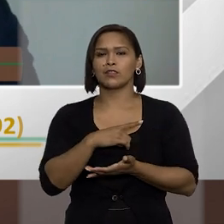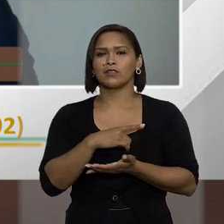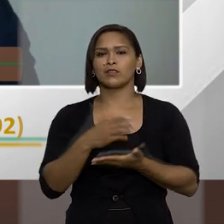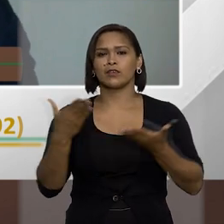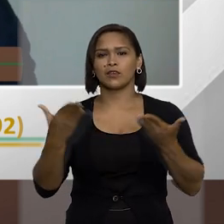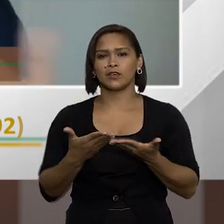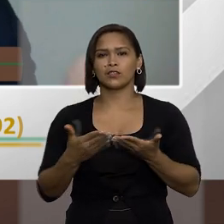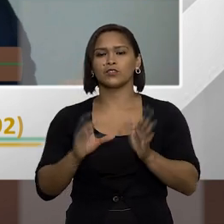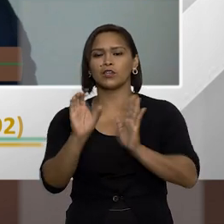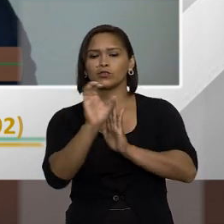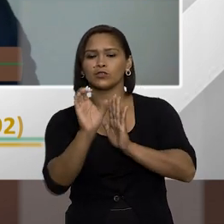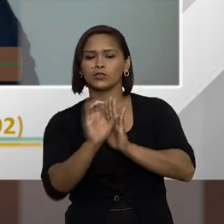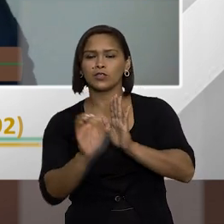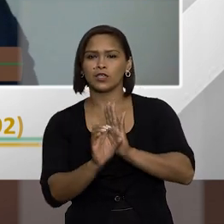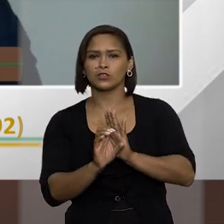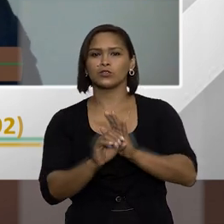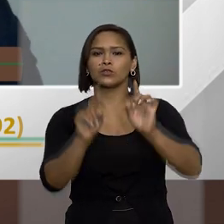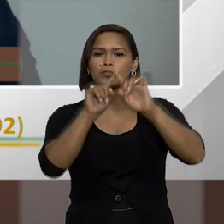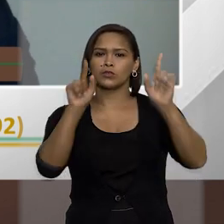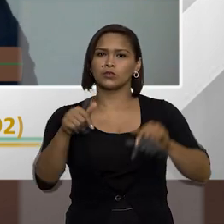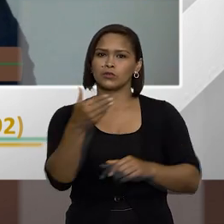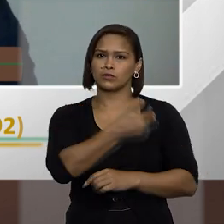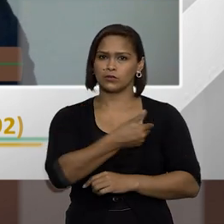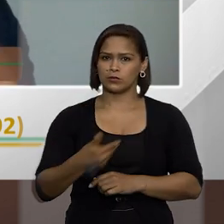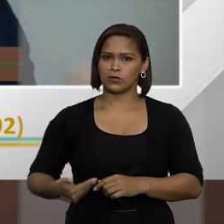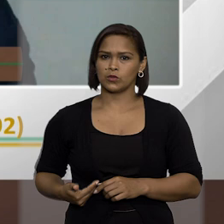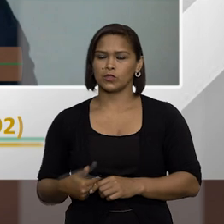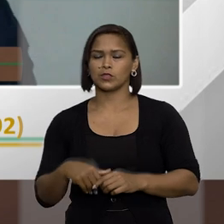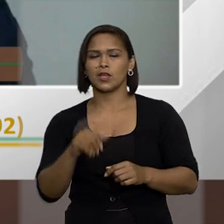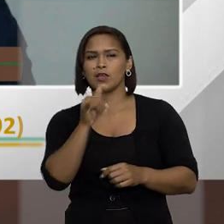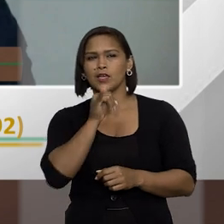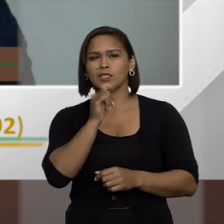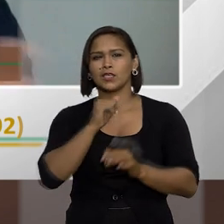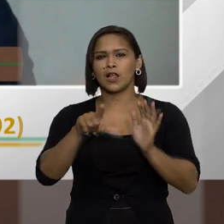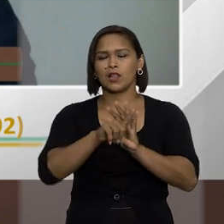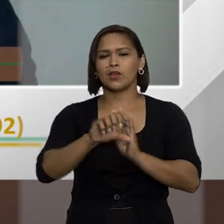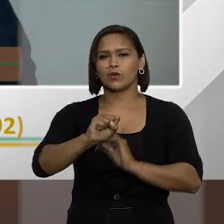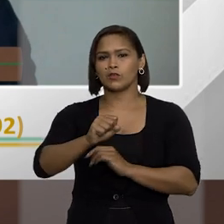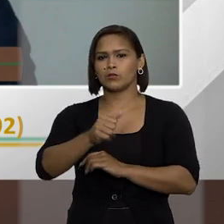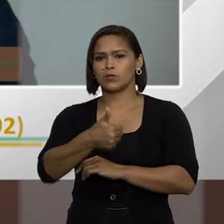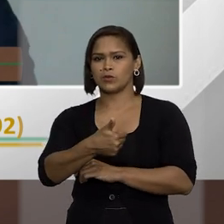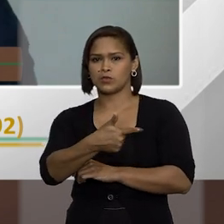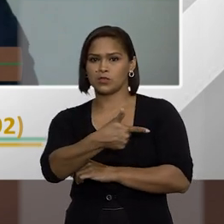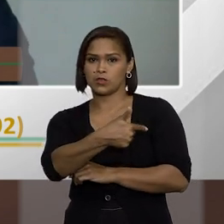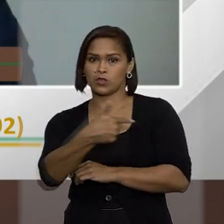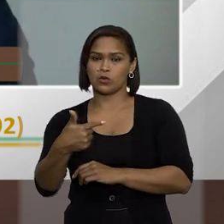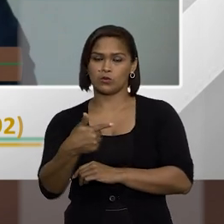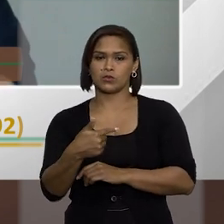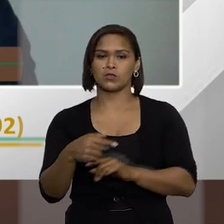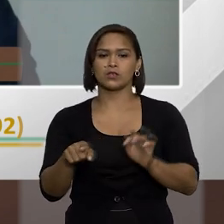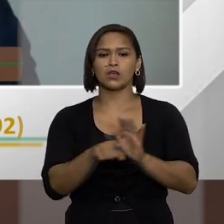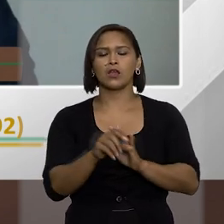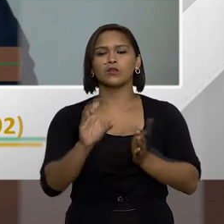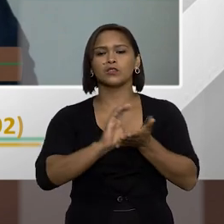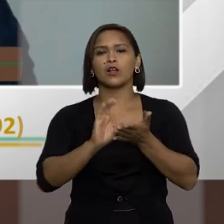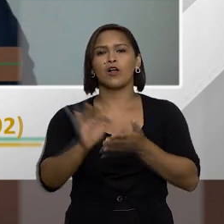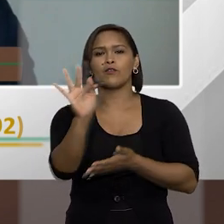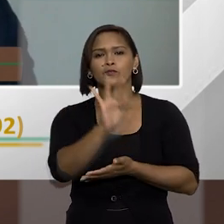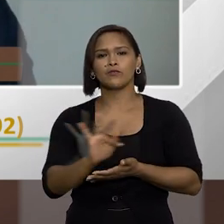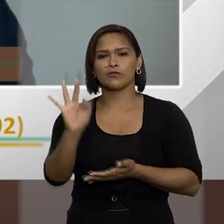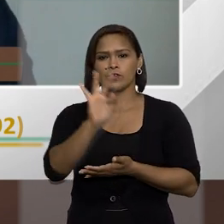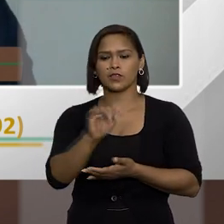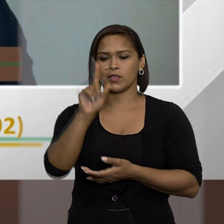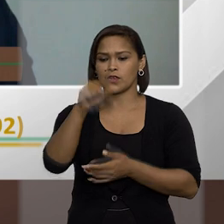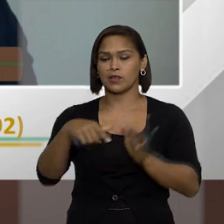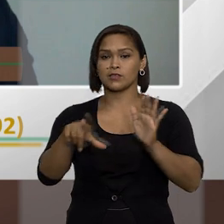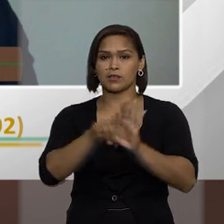nos estatutos dos servidores públicos a gente pega por exemplo a lei 8.112 que é o estatuto dos servidores federais